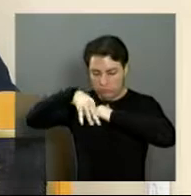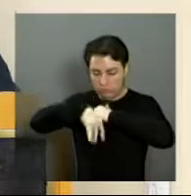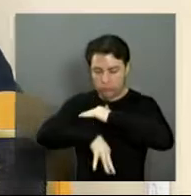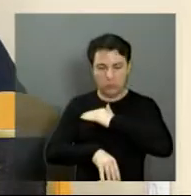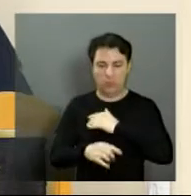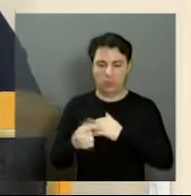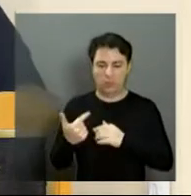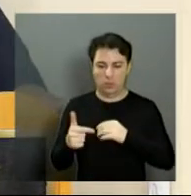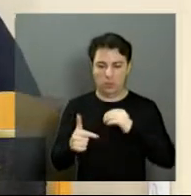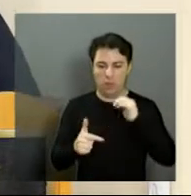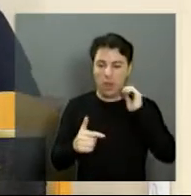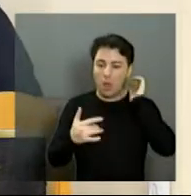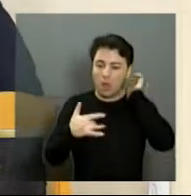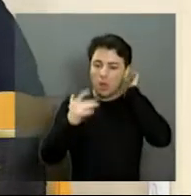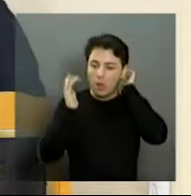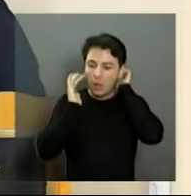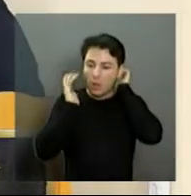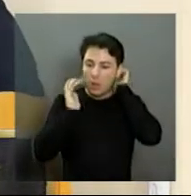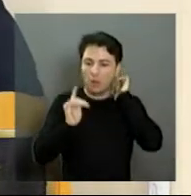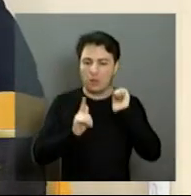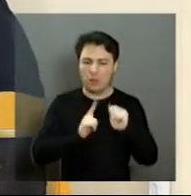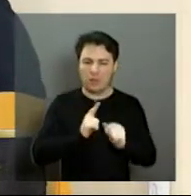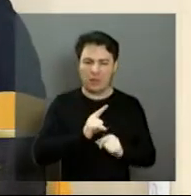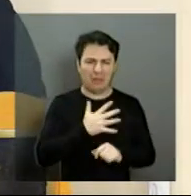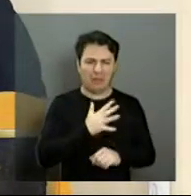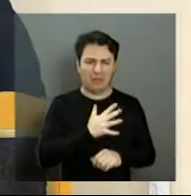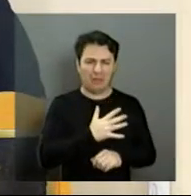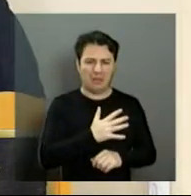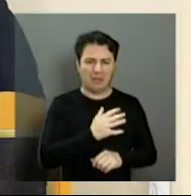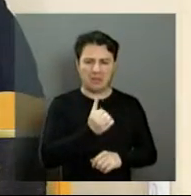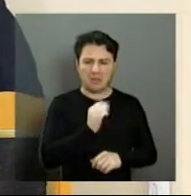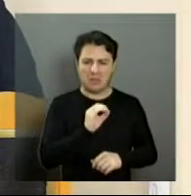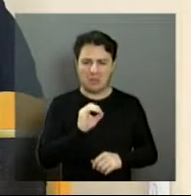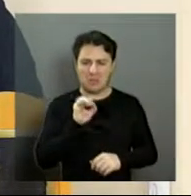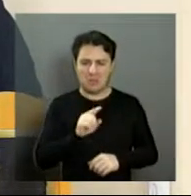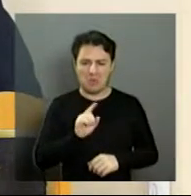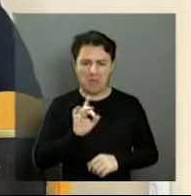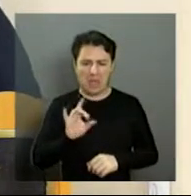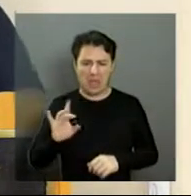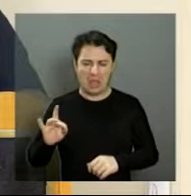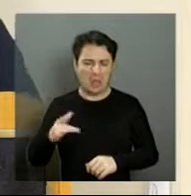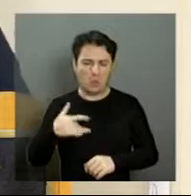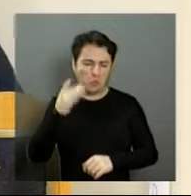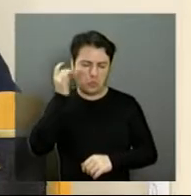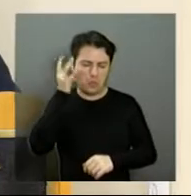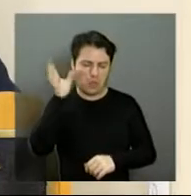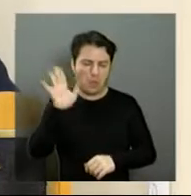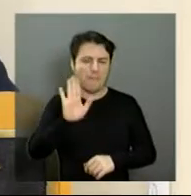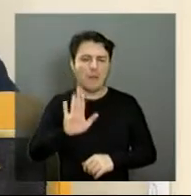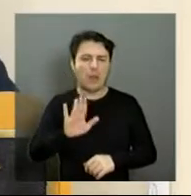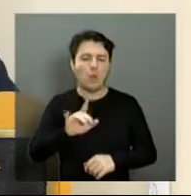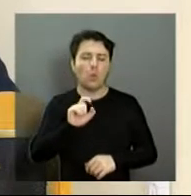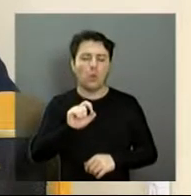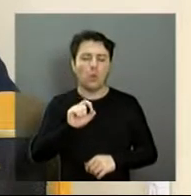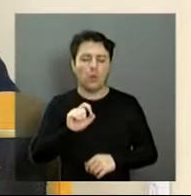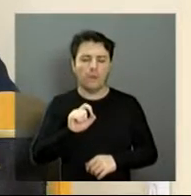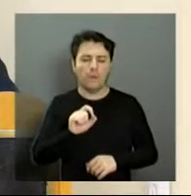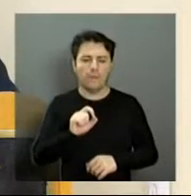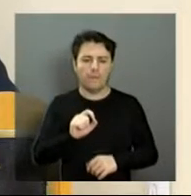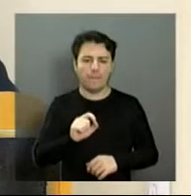milímetros, não me engano, 600 milímetros cada um, que vai aumentar a vazão, e tirar principalmente